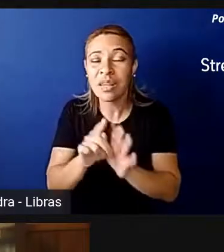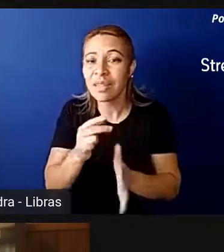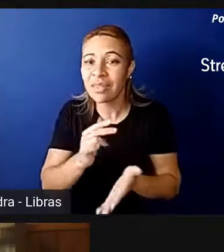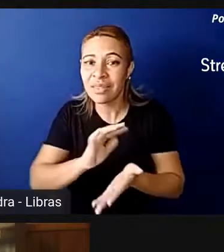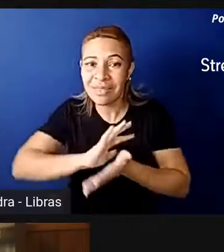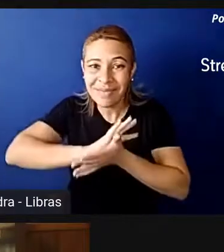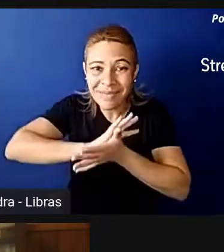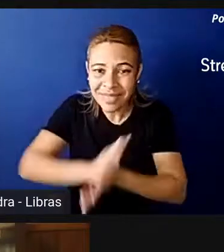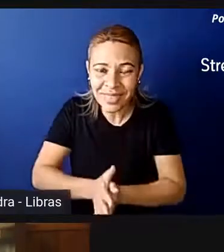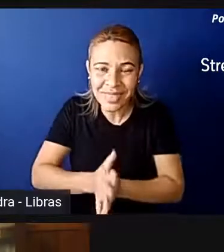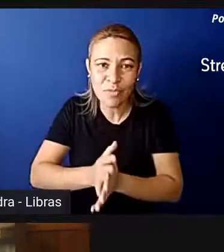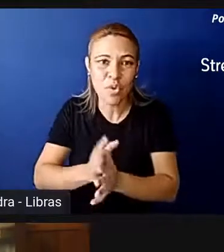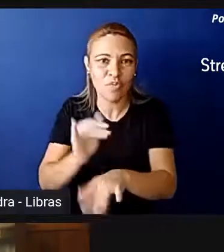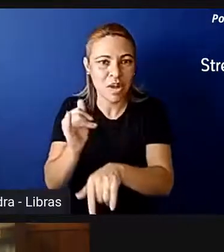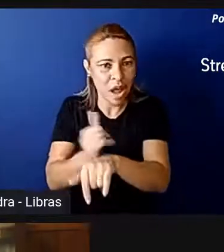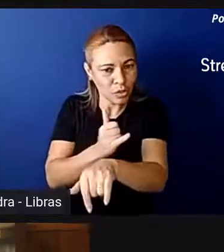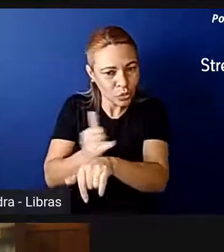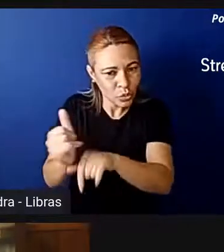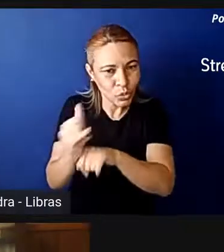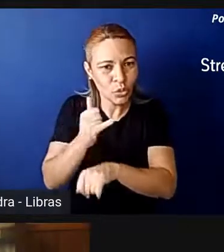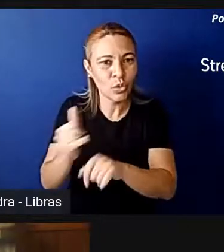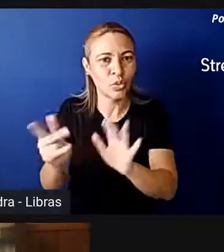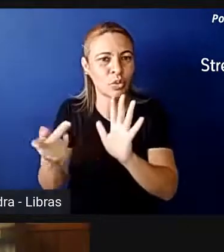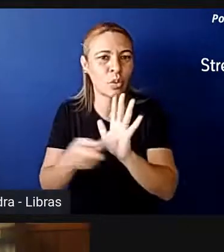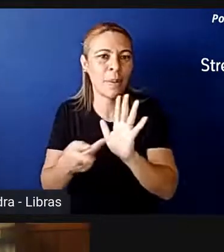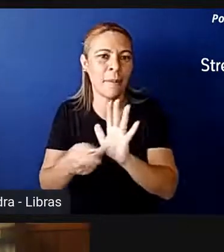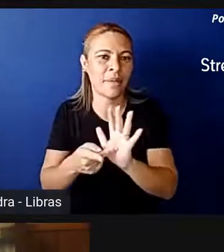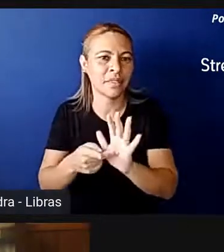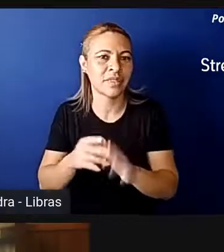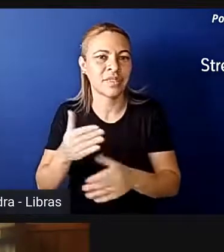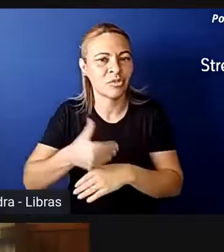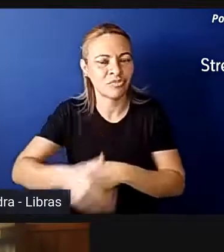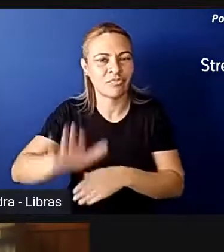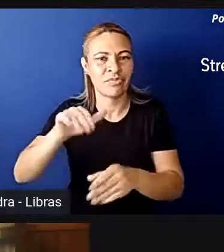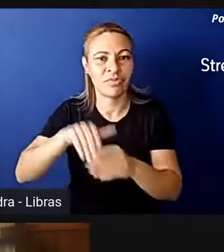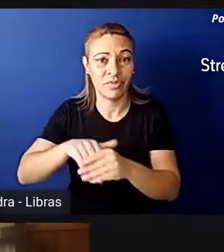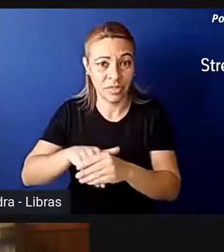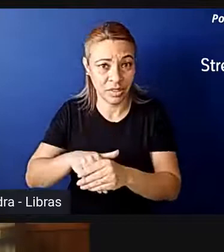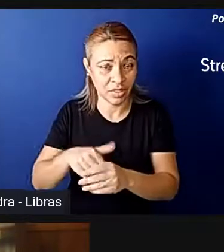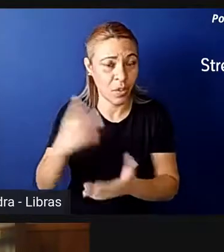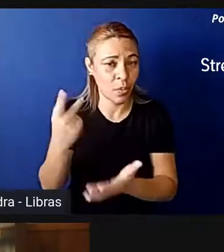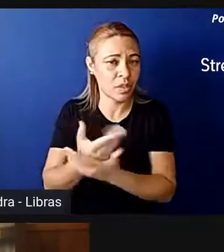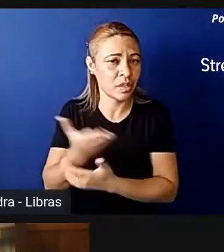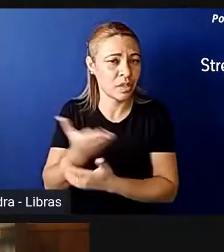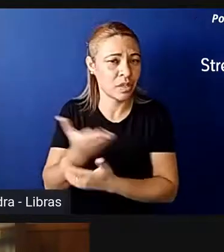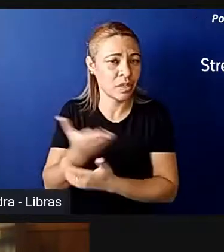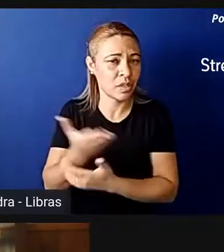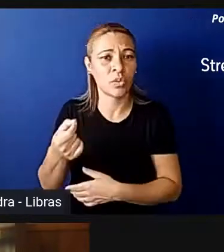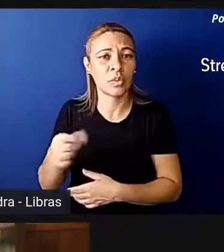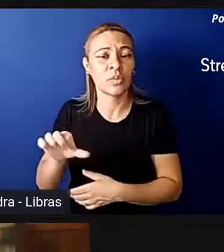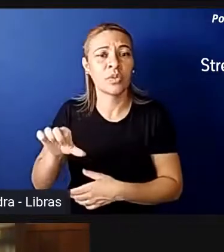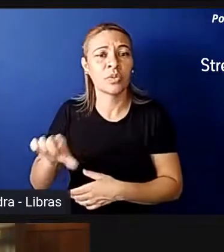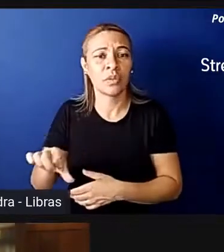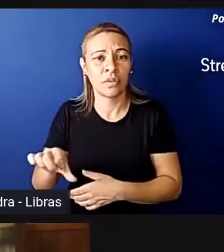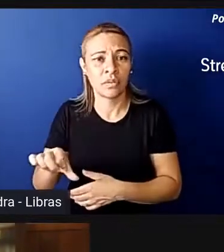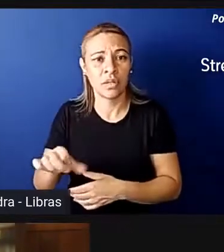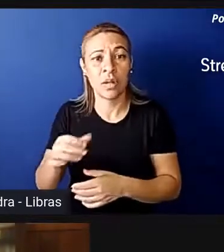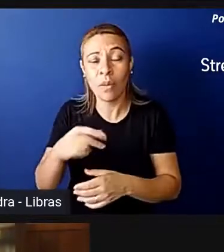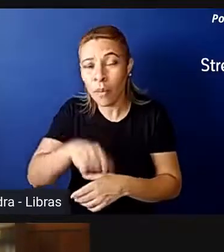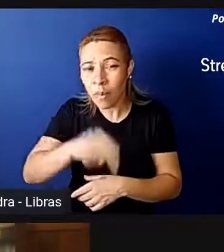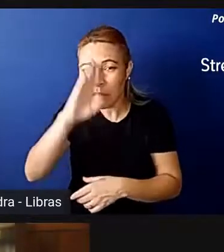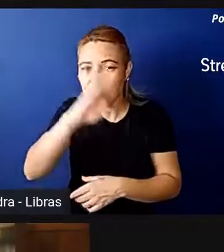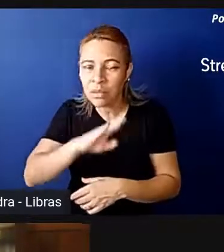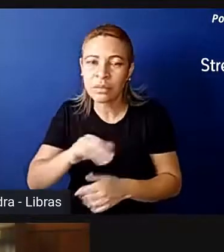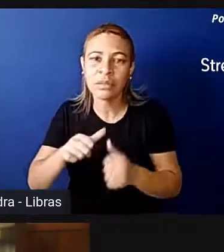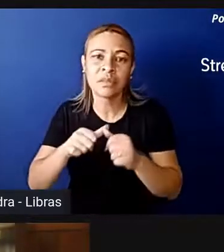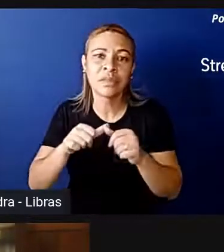na estrutura dos partidos políticos e em listas eleitorais, isso em 2009. Em 2009, o Brasil estava começando a considerar a